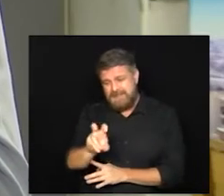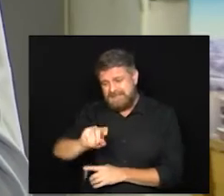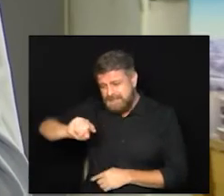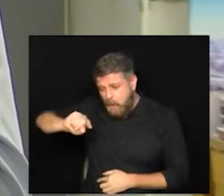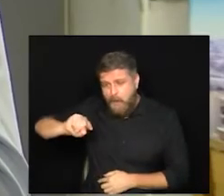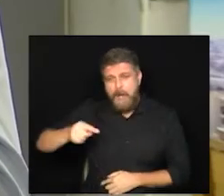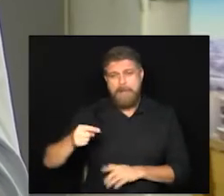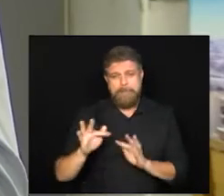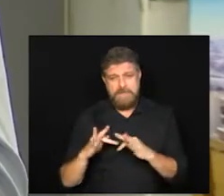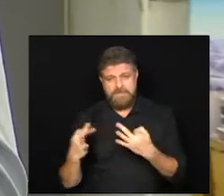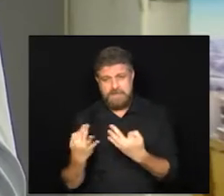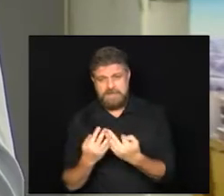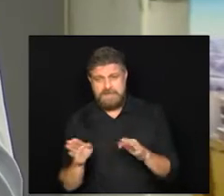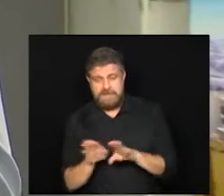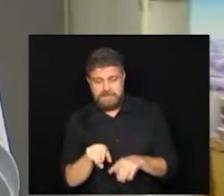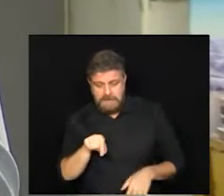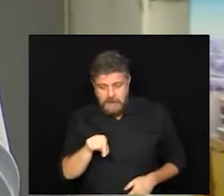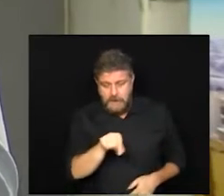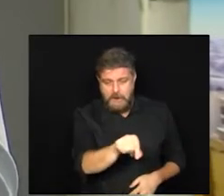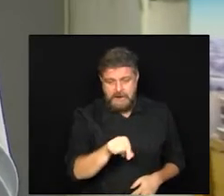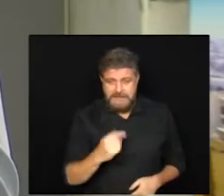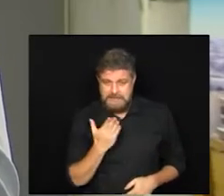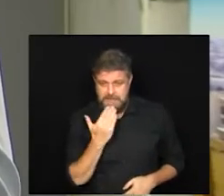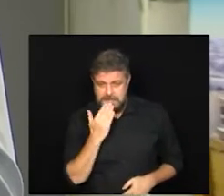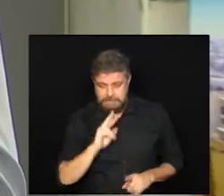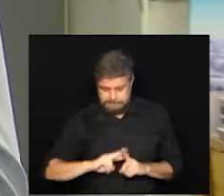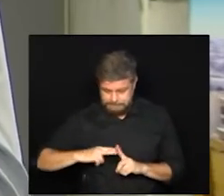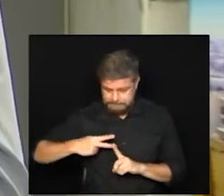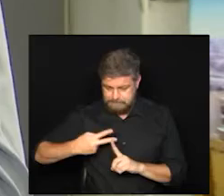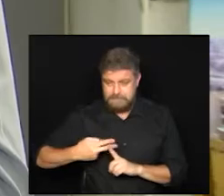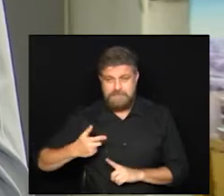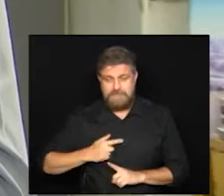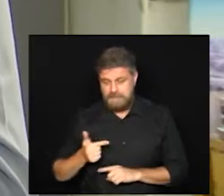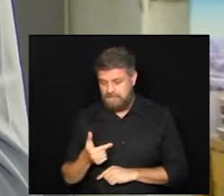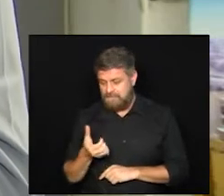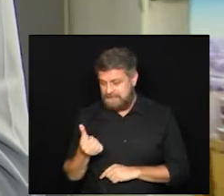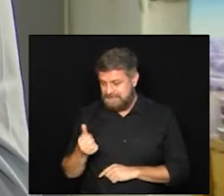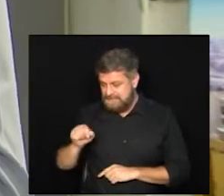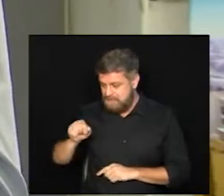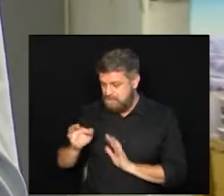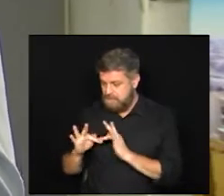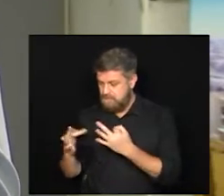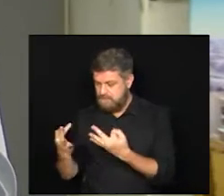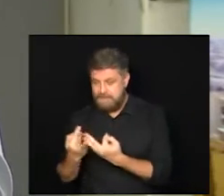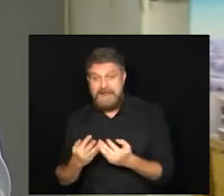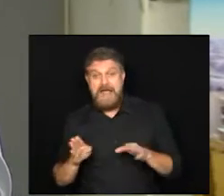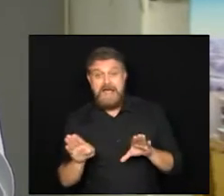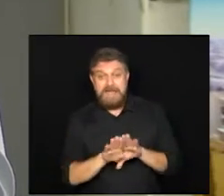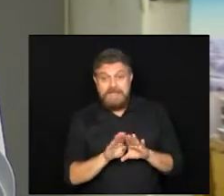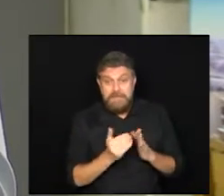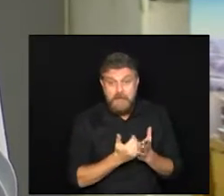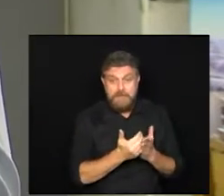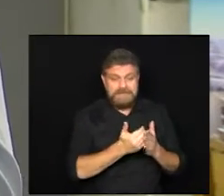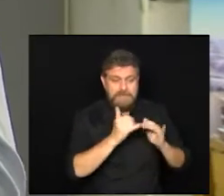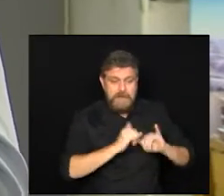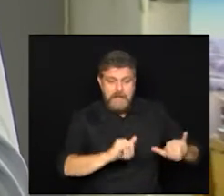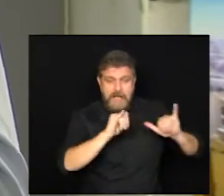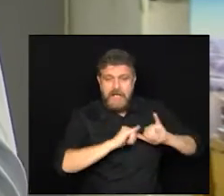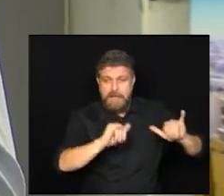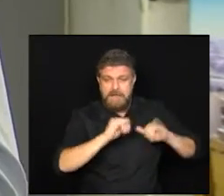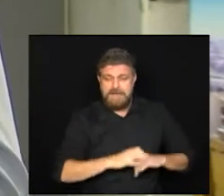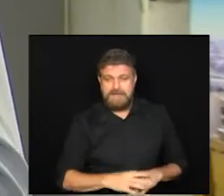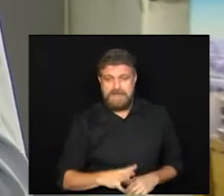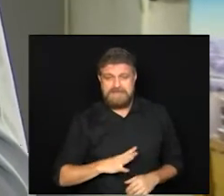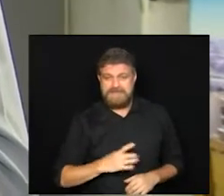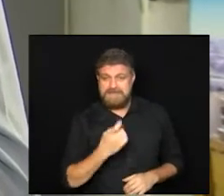nós ampliamos o cartão Nutrir continua ampliado também para essas 26 mil famílias e agora entramos com essa ação de Campinas